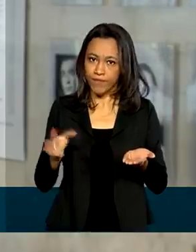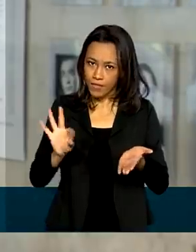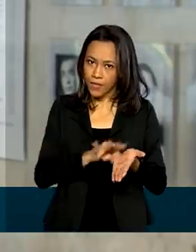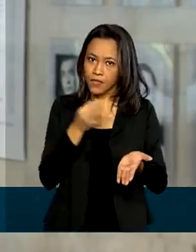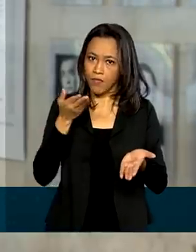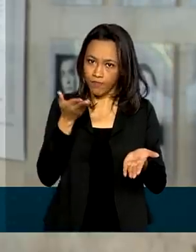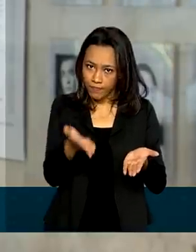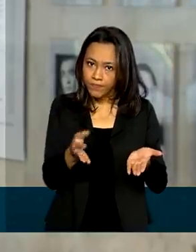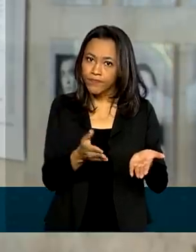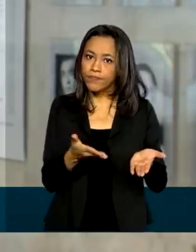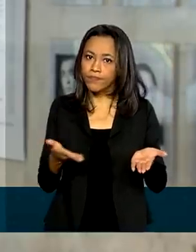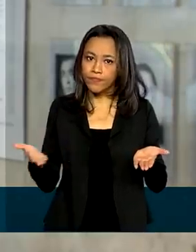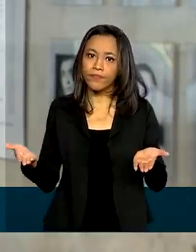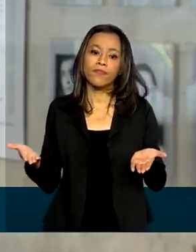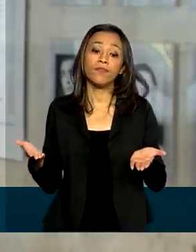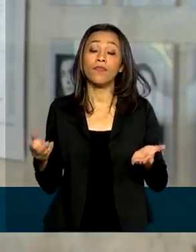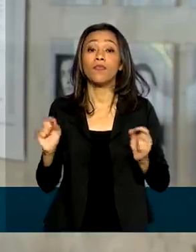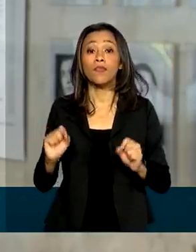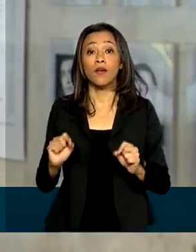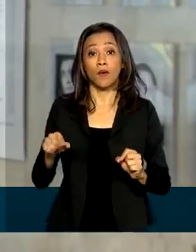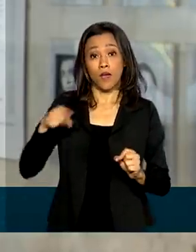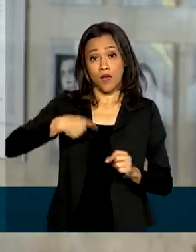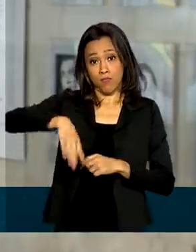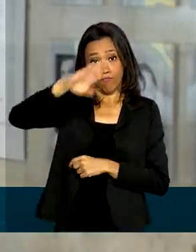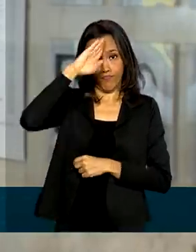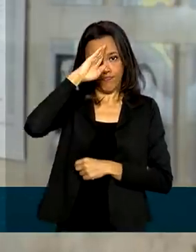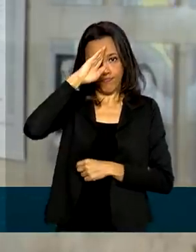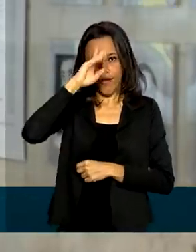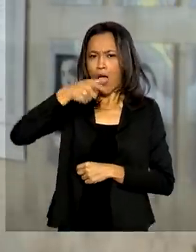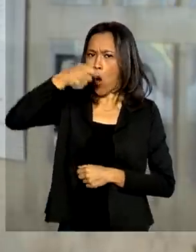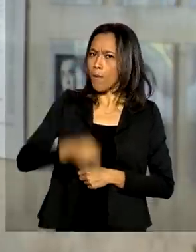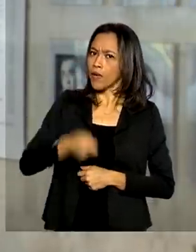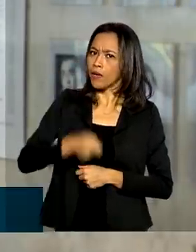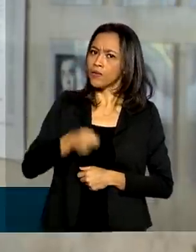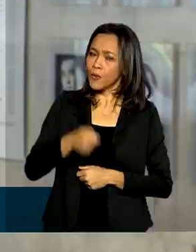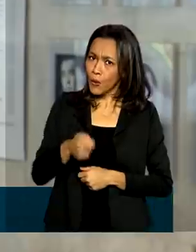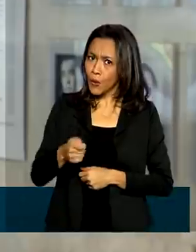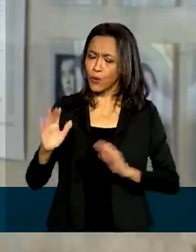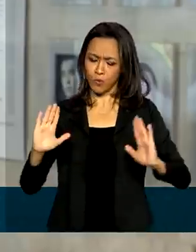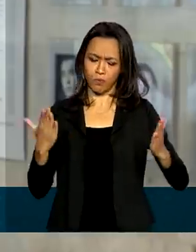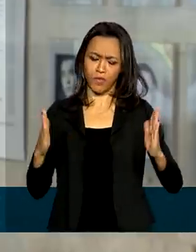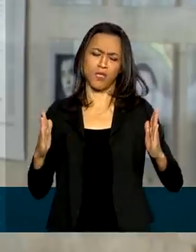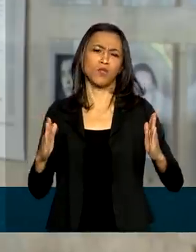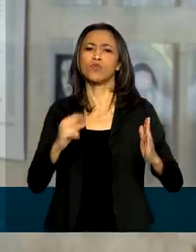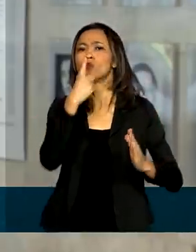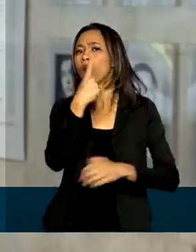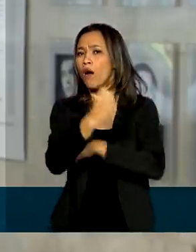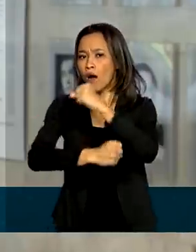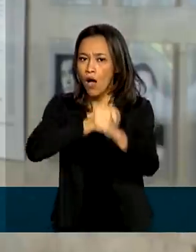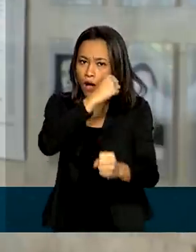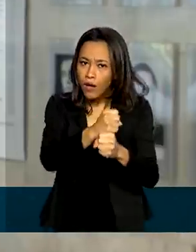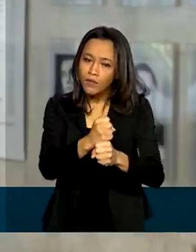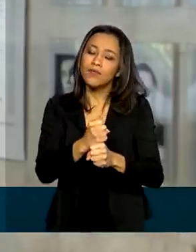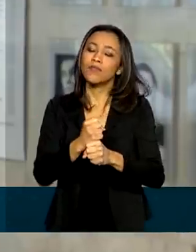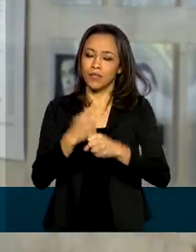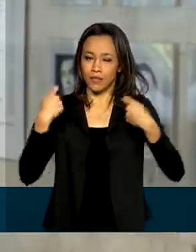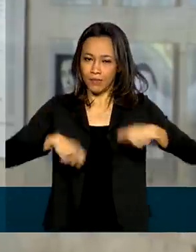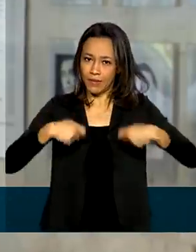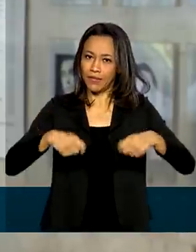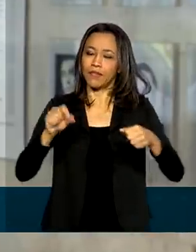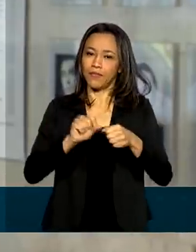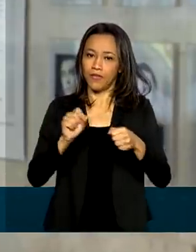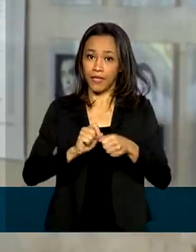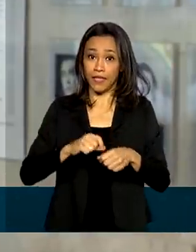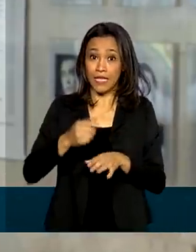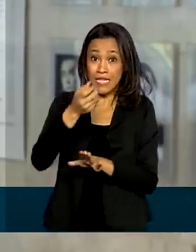.mil.br. O serviço militar é obrigatório, tem duração de um ano e deve ser feito nos